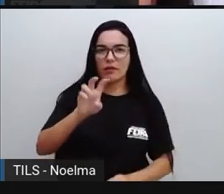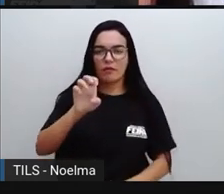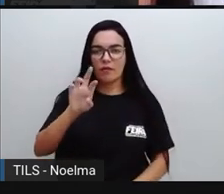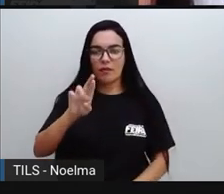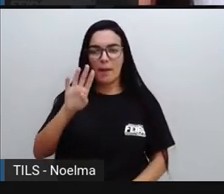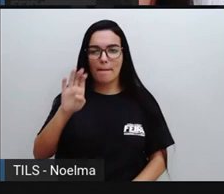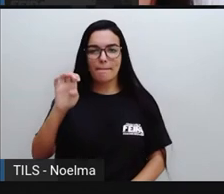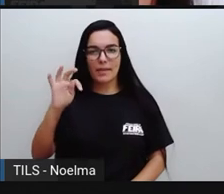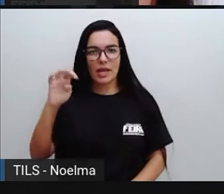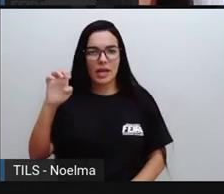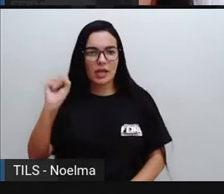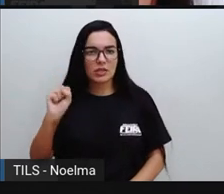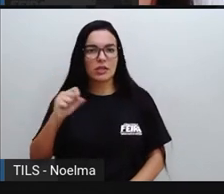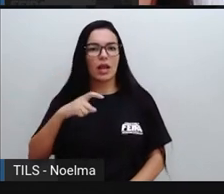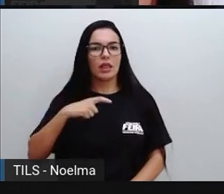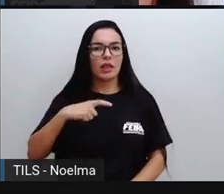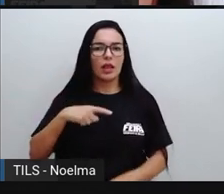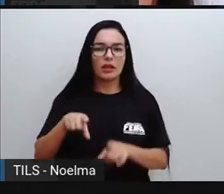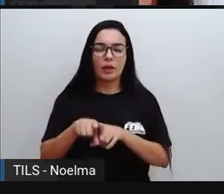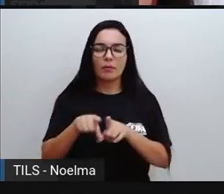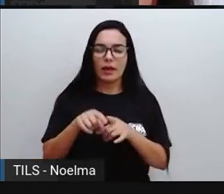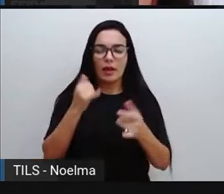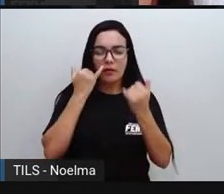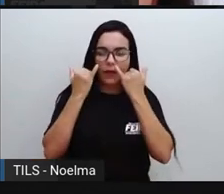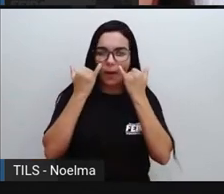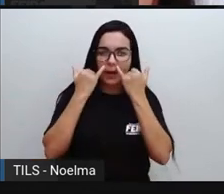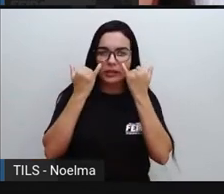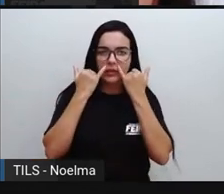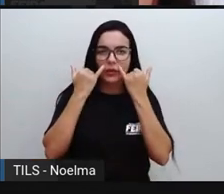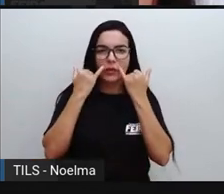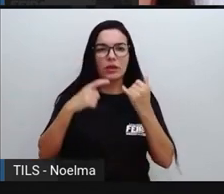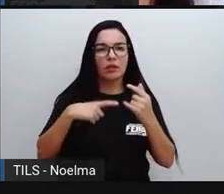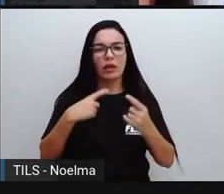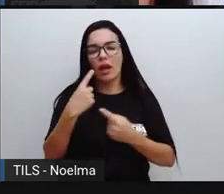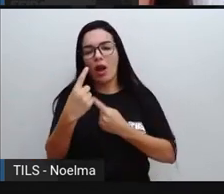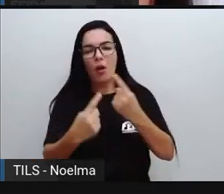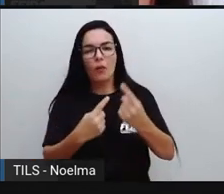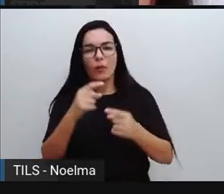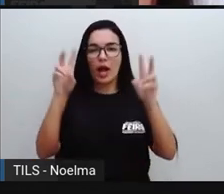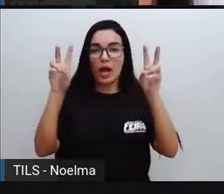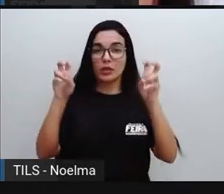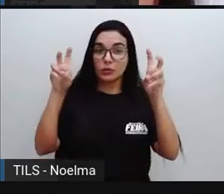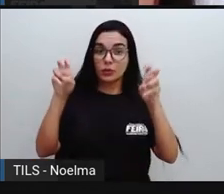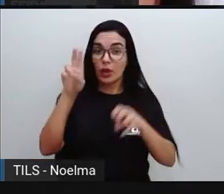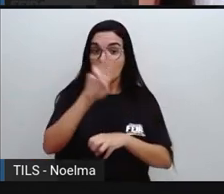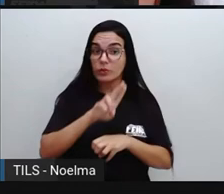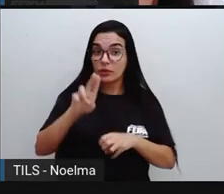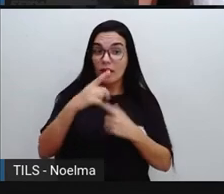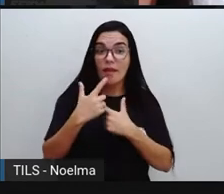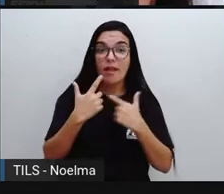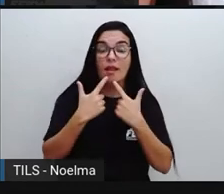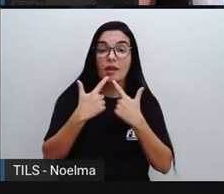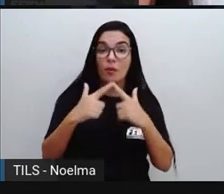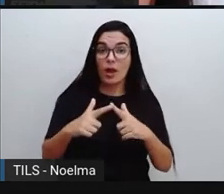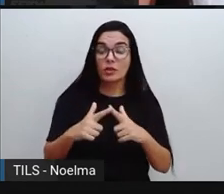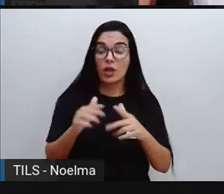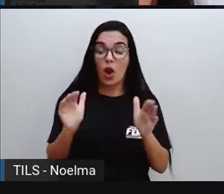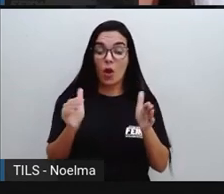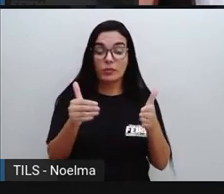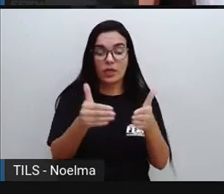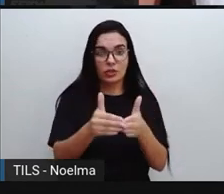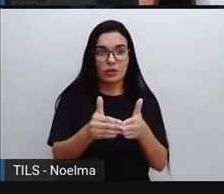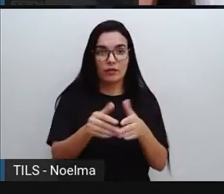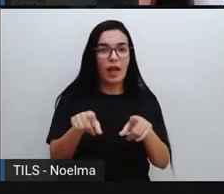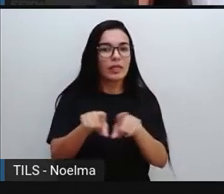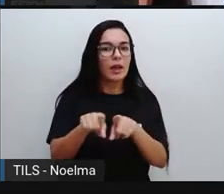como objetivo apresentar e definir informações sobre determinado assunto de forma objetiva e infessoal. E